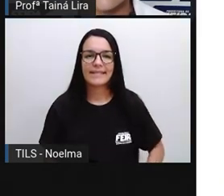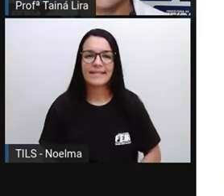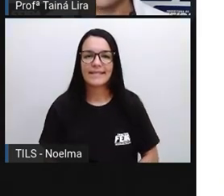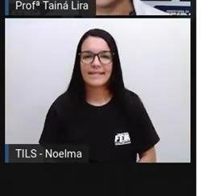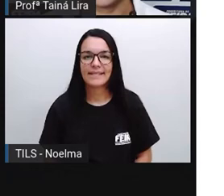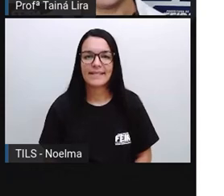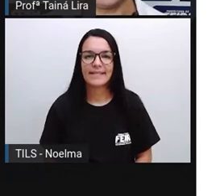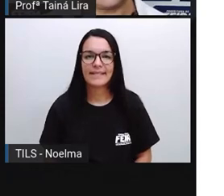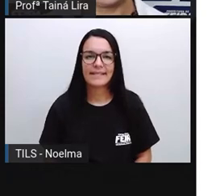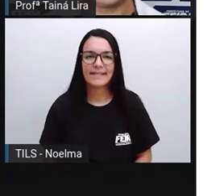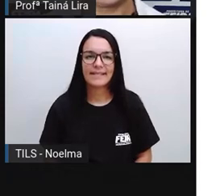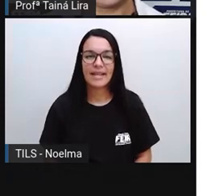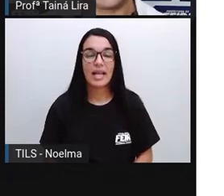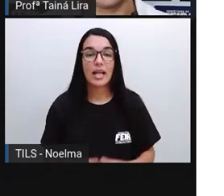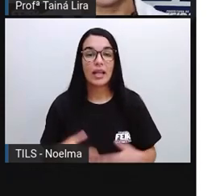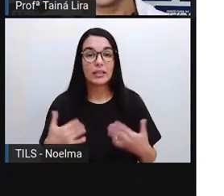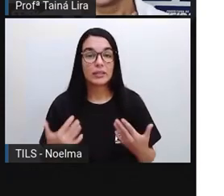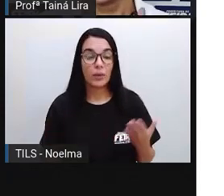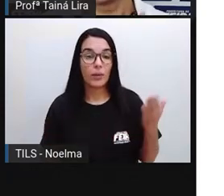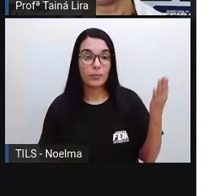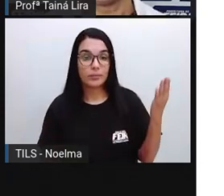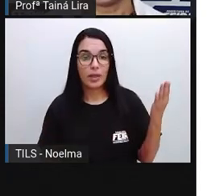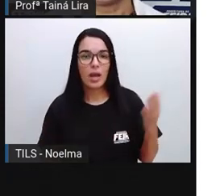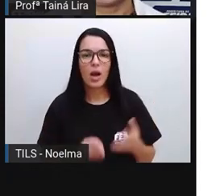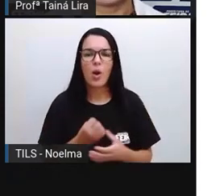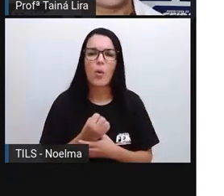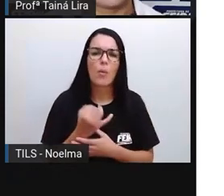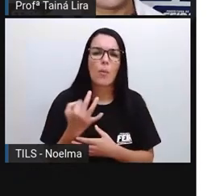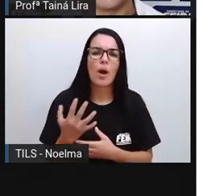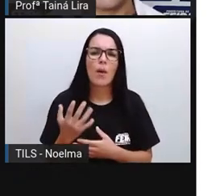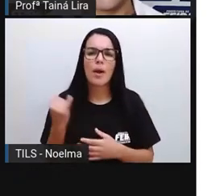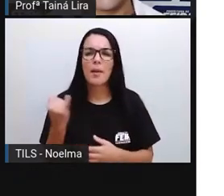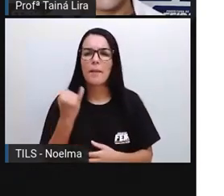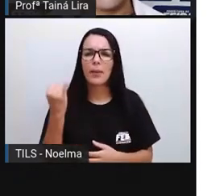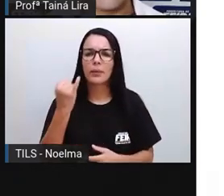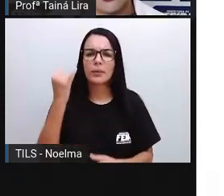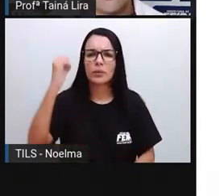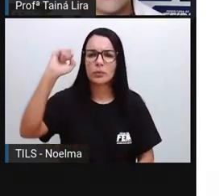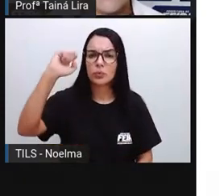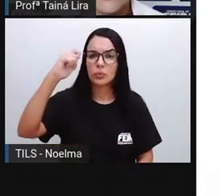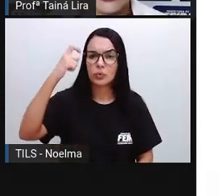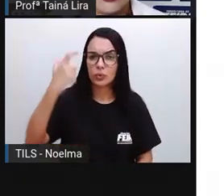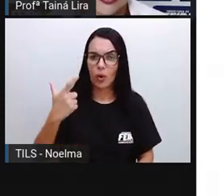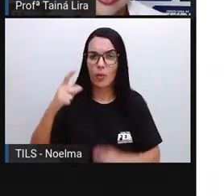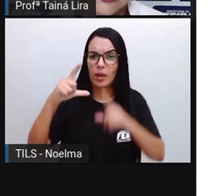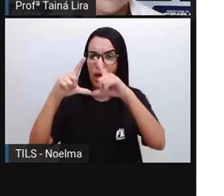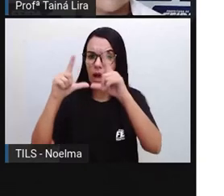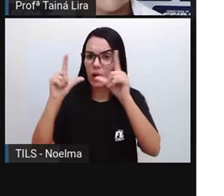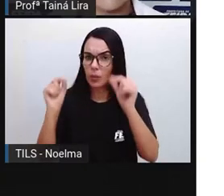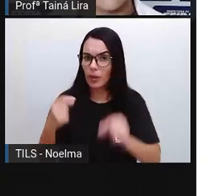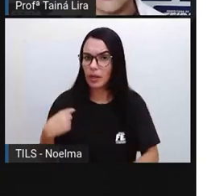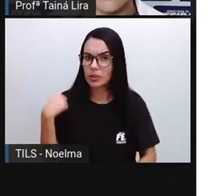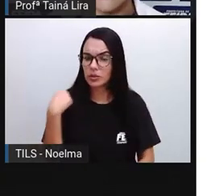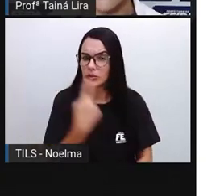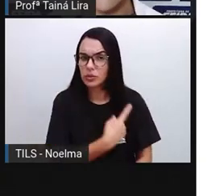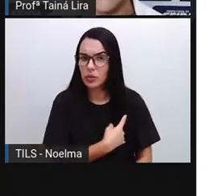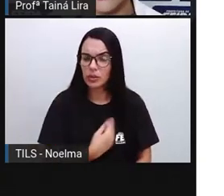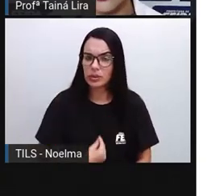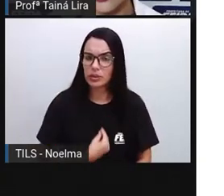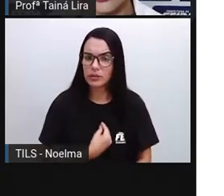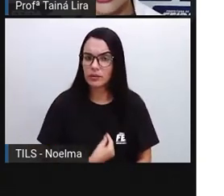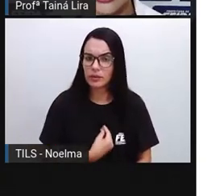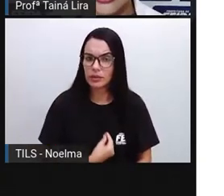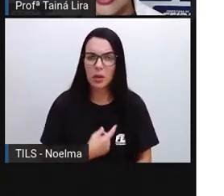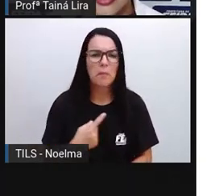Tá. E aí, olha lá. Qual é a importância, pró, do Sol e da Lua em nossas vidas? Então,